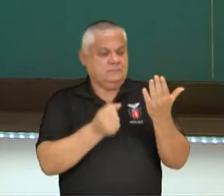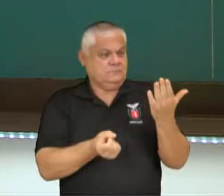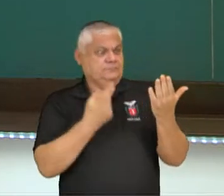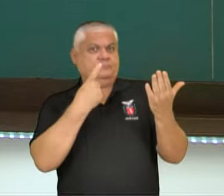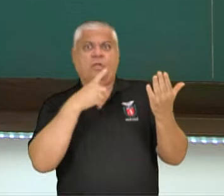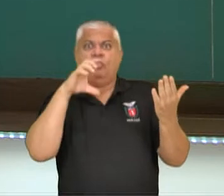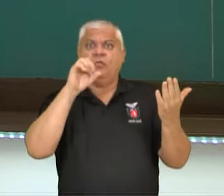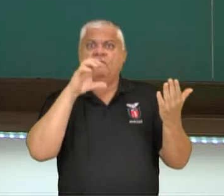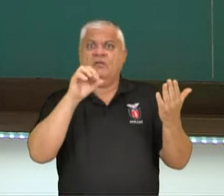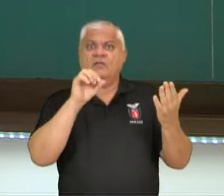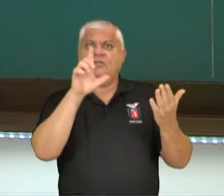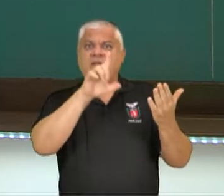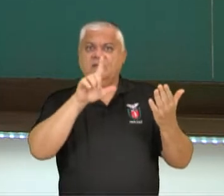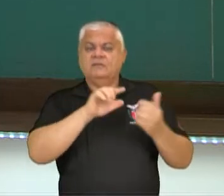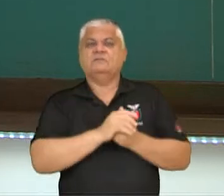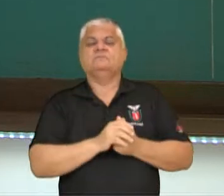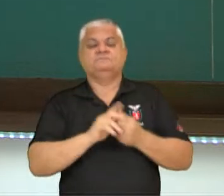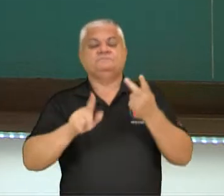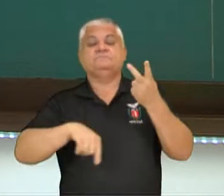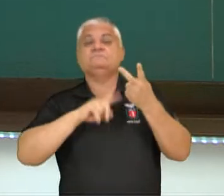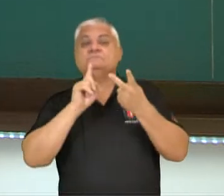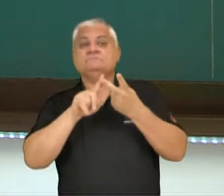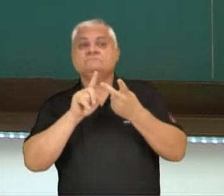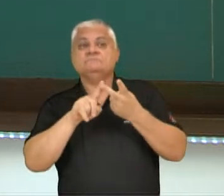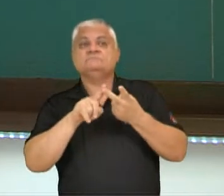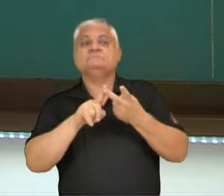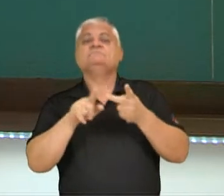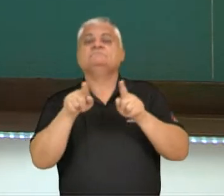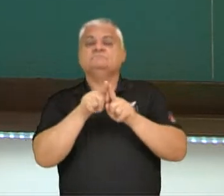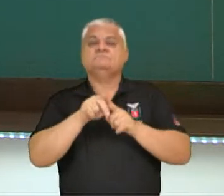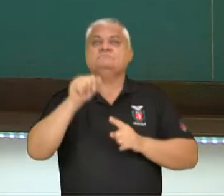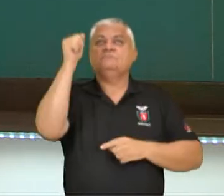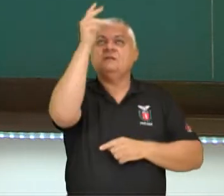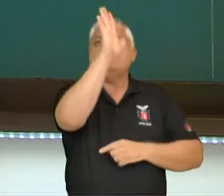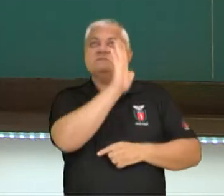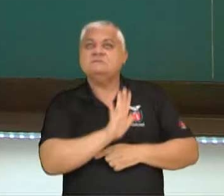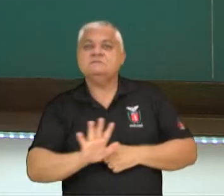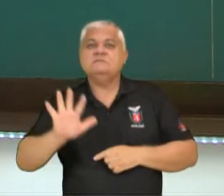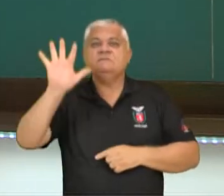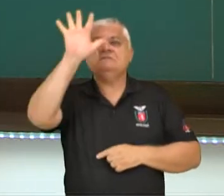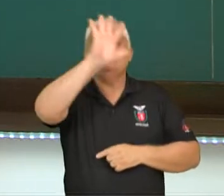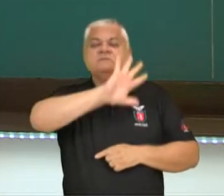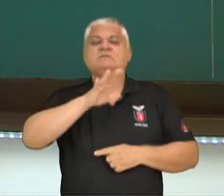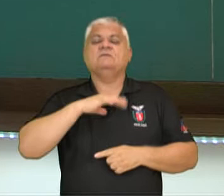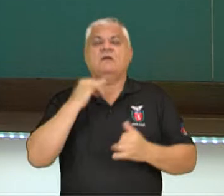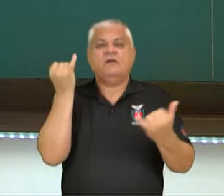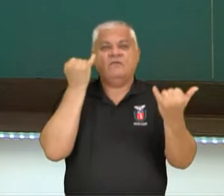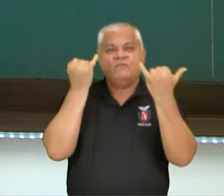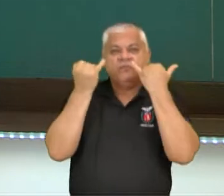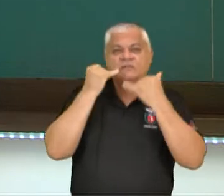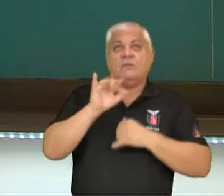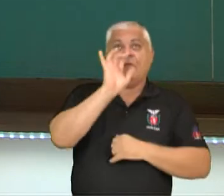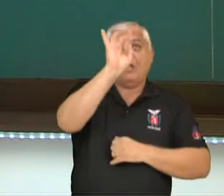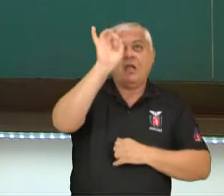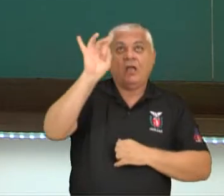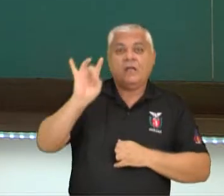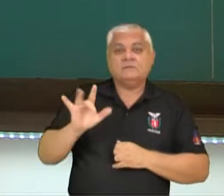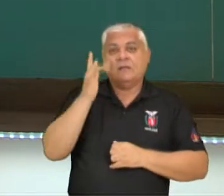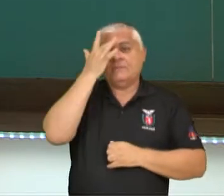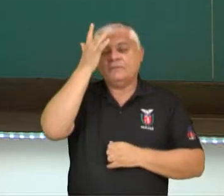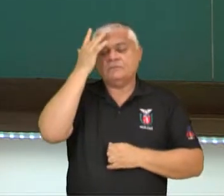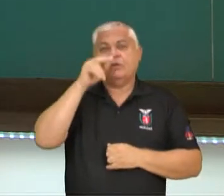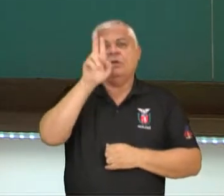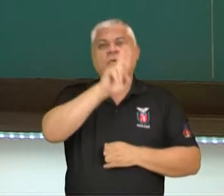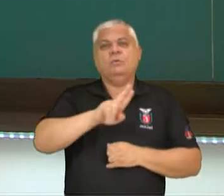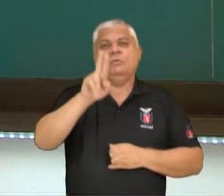infográfico. Na sequência nós temos o mapa do Brasil e a informação. Cada brasileiro consome em